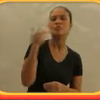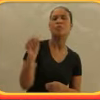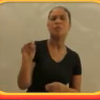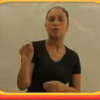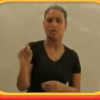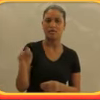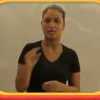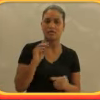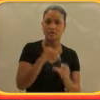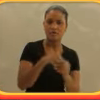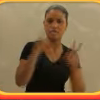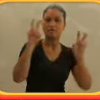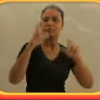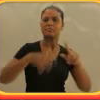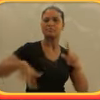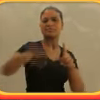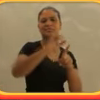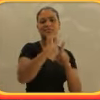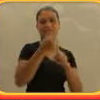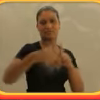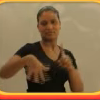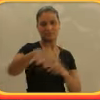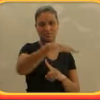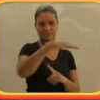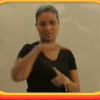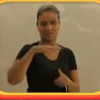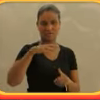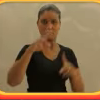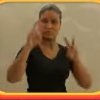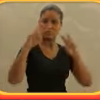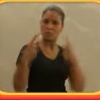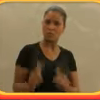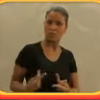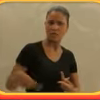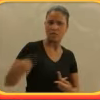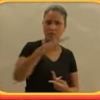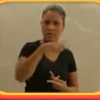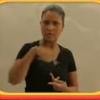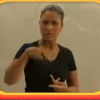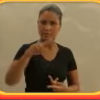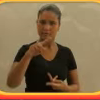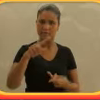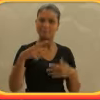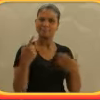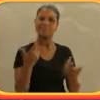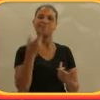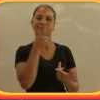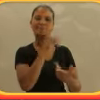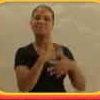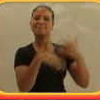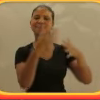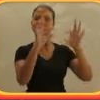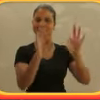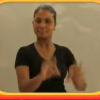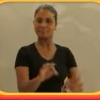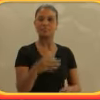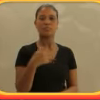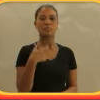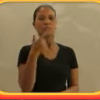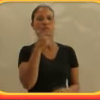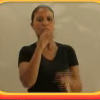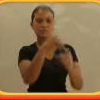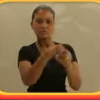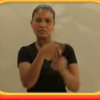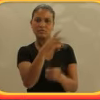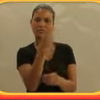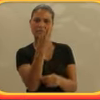as pessoas com deficiência, das questões das pessoas com deficiência. Eu prefiro dizer que é uma coluna sobre cidadania, é uma coluna sobre ser humano, né? E que,